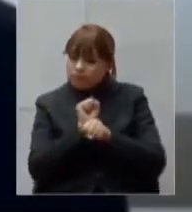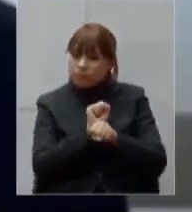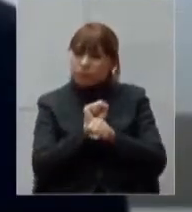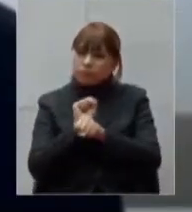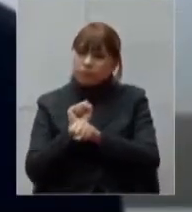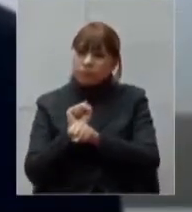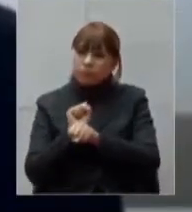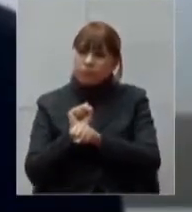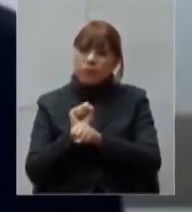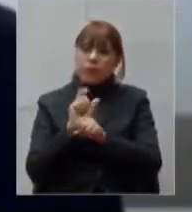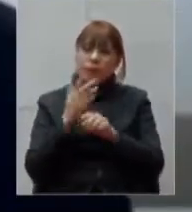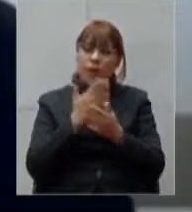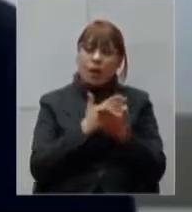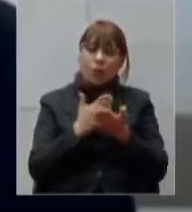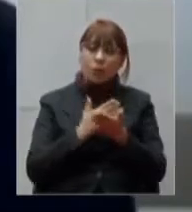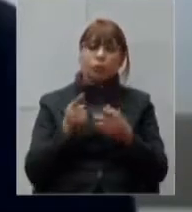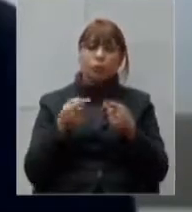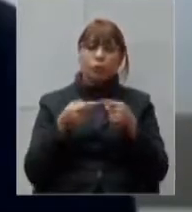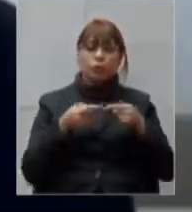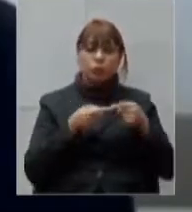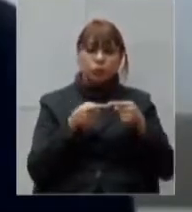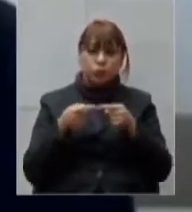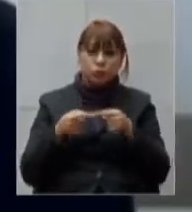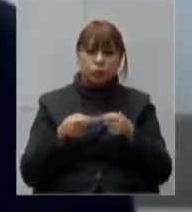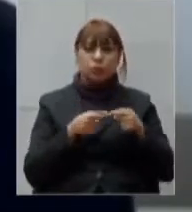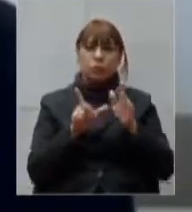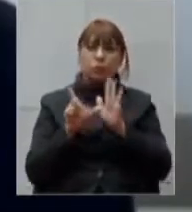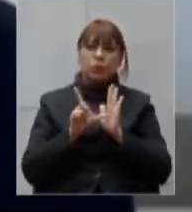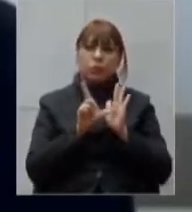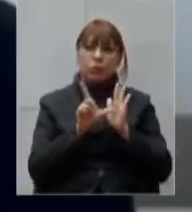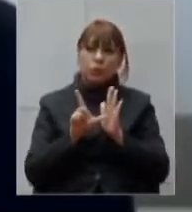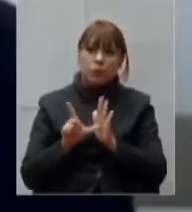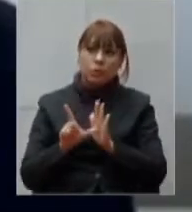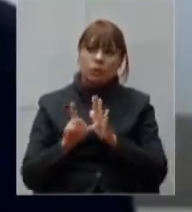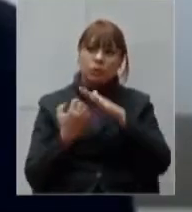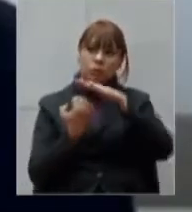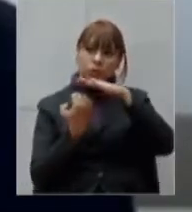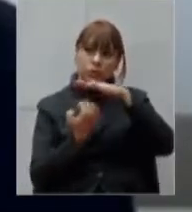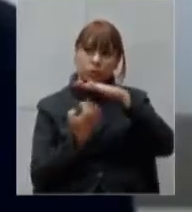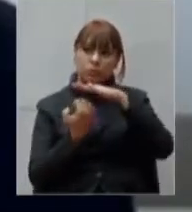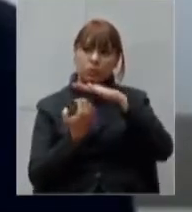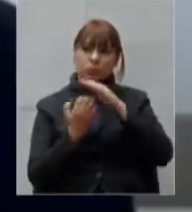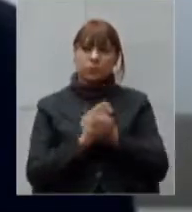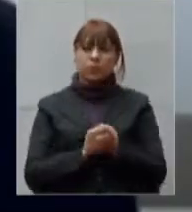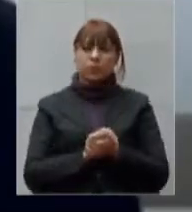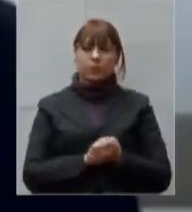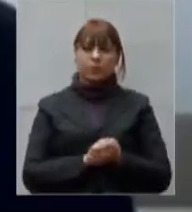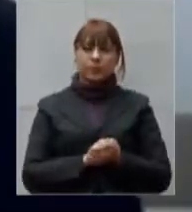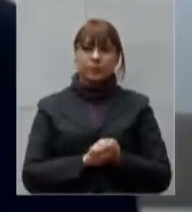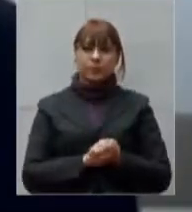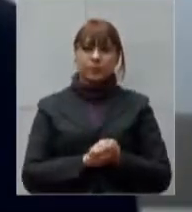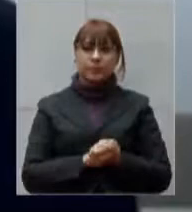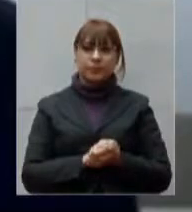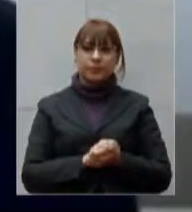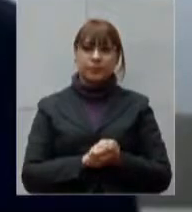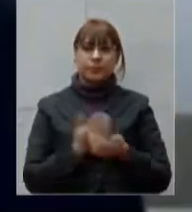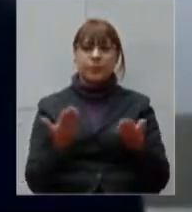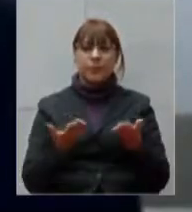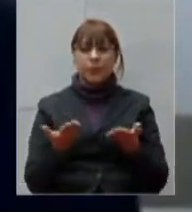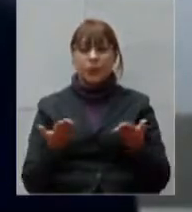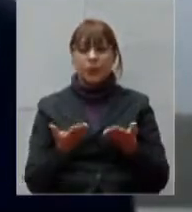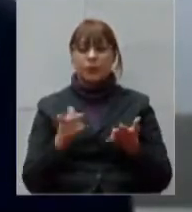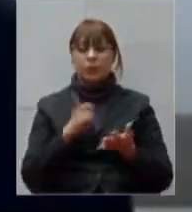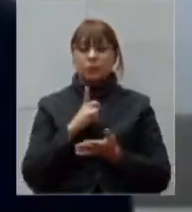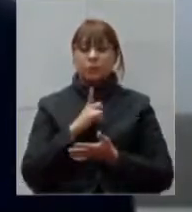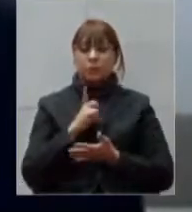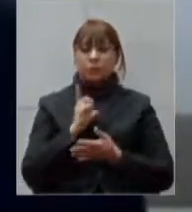comércio, acredito, cada um com a sua realidade, hoje nós ainda contamos com as clínicas de saúde